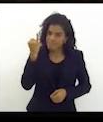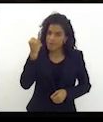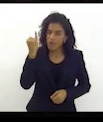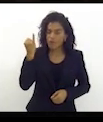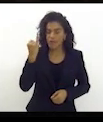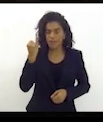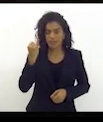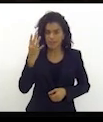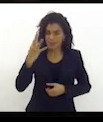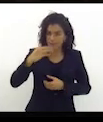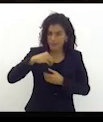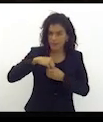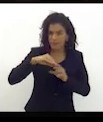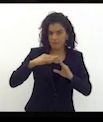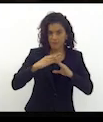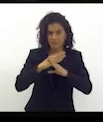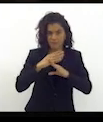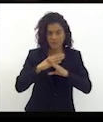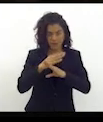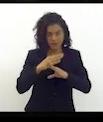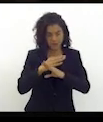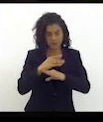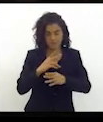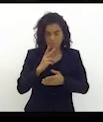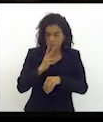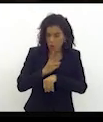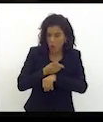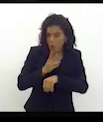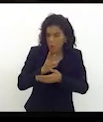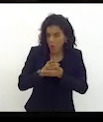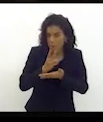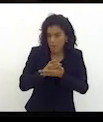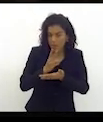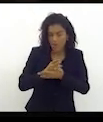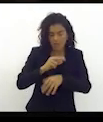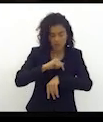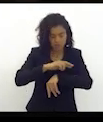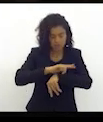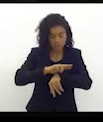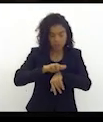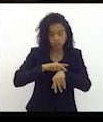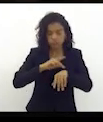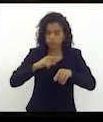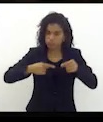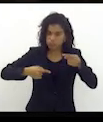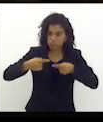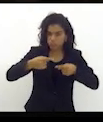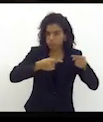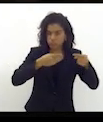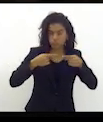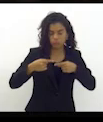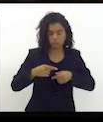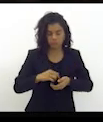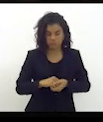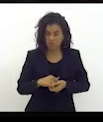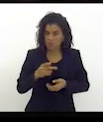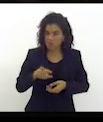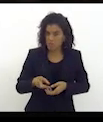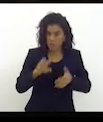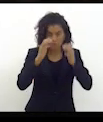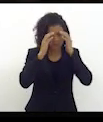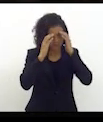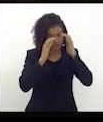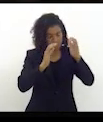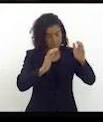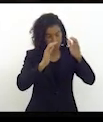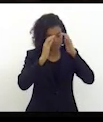em que pese todo momento de adversidade política que nós tivemos, e sempre o fiz com o maior e grande respeito à